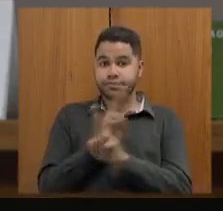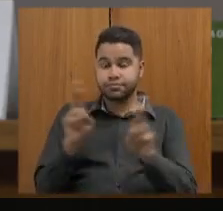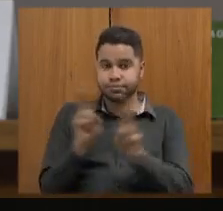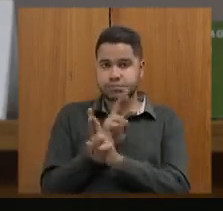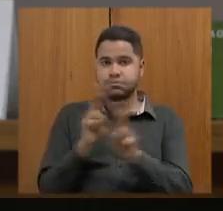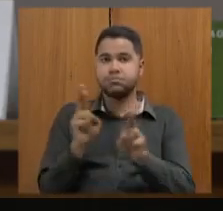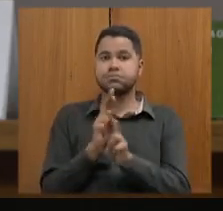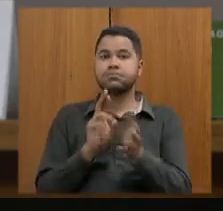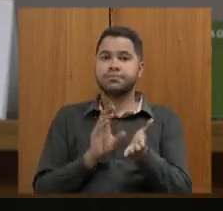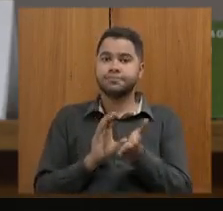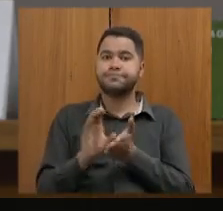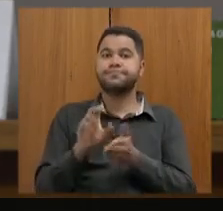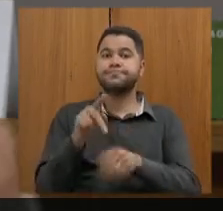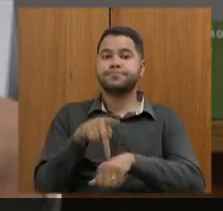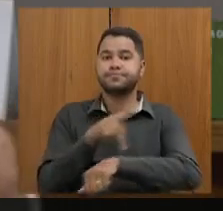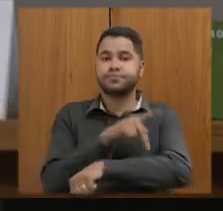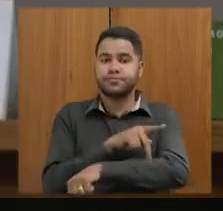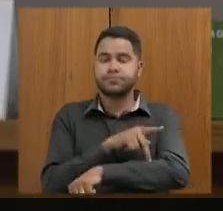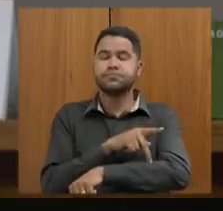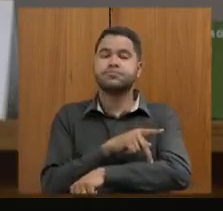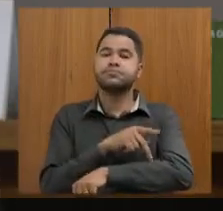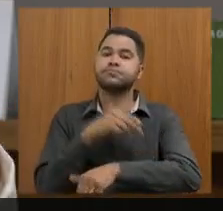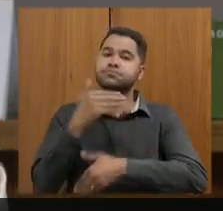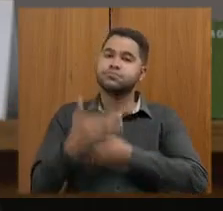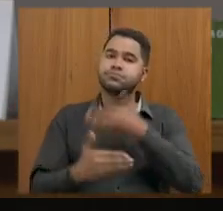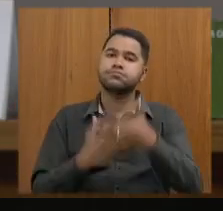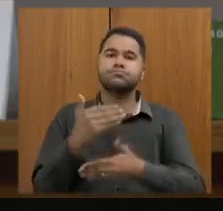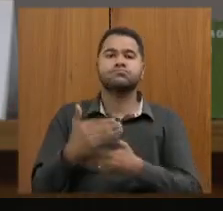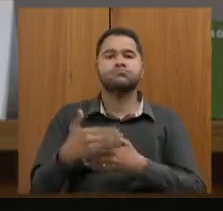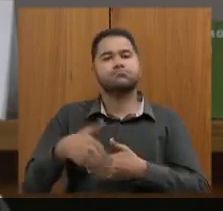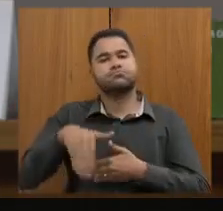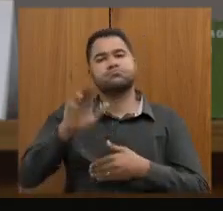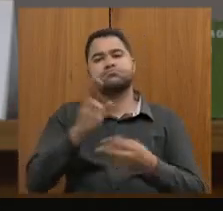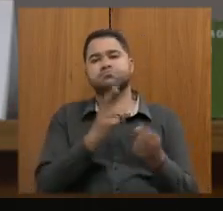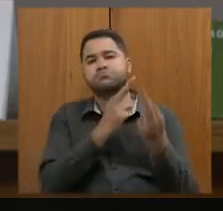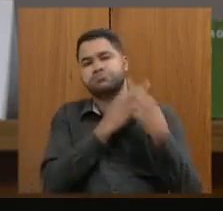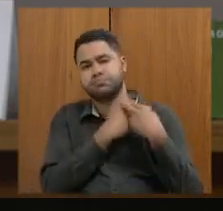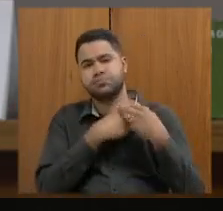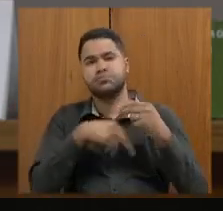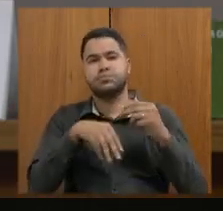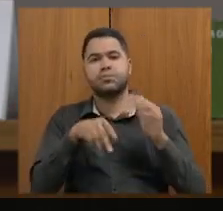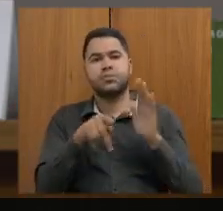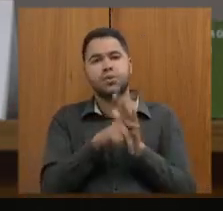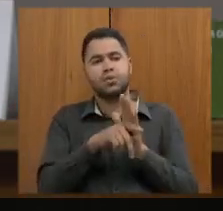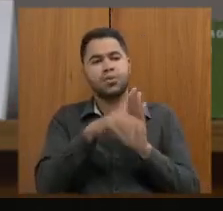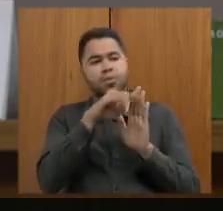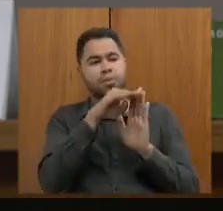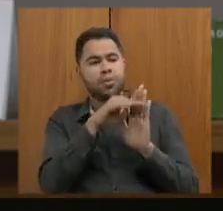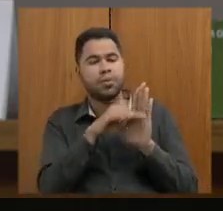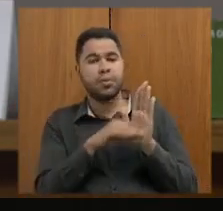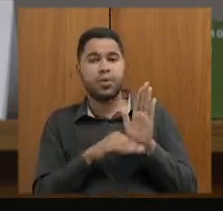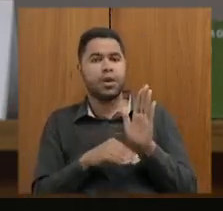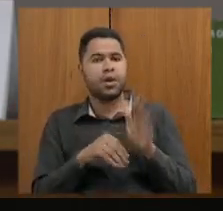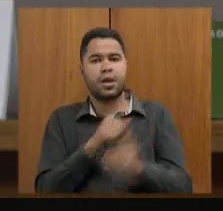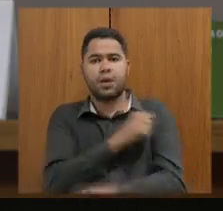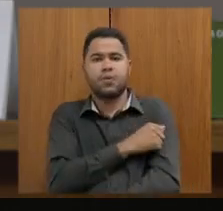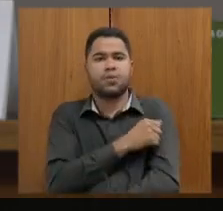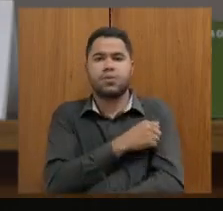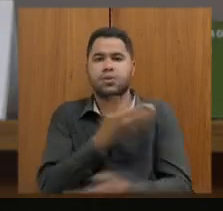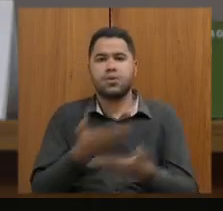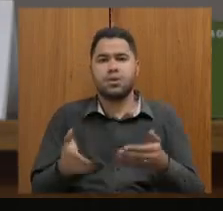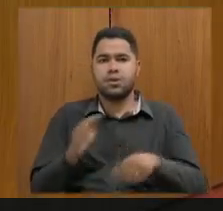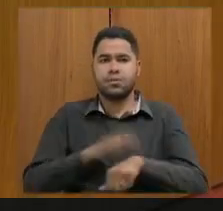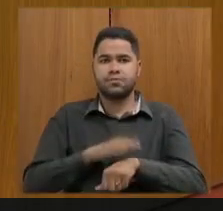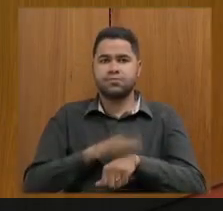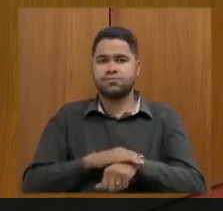grande investimento pedagógico para uma progressão mais responsável e sede desse estudante porque ele não tem tempo a perder muito obrigada